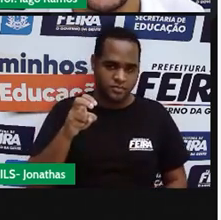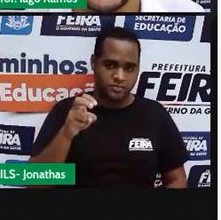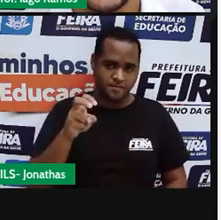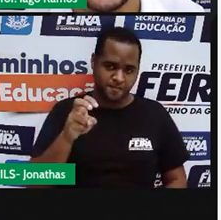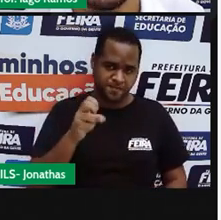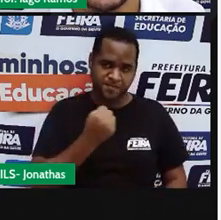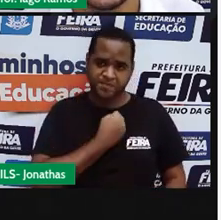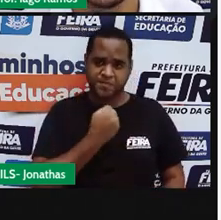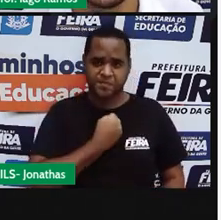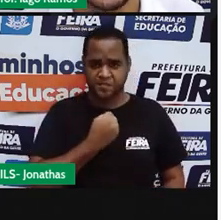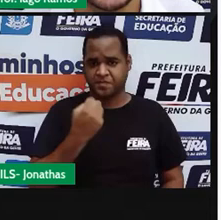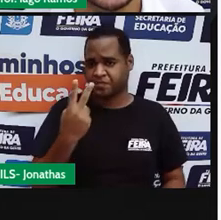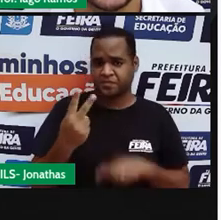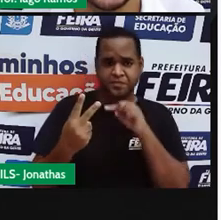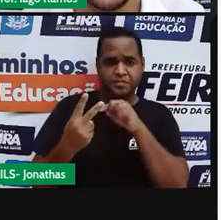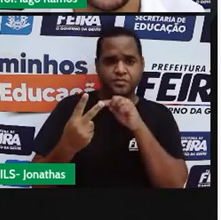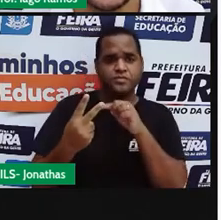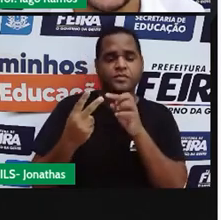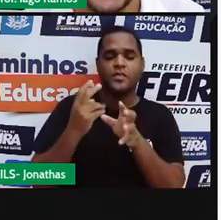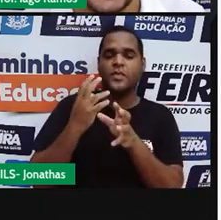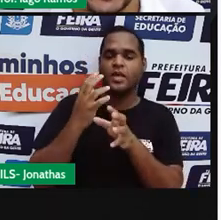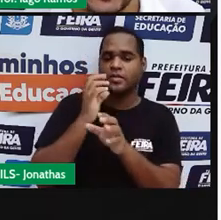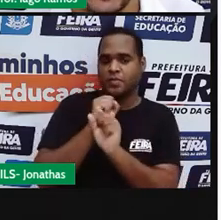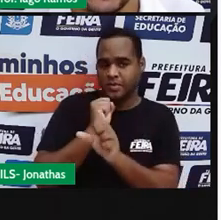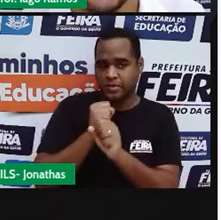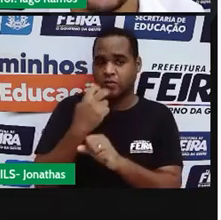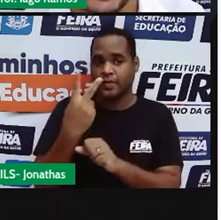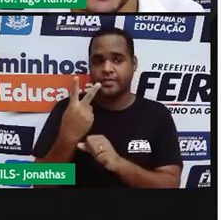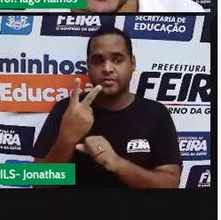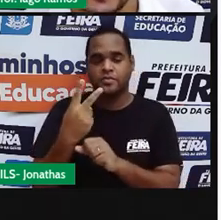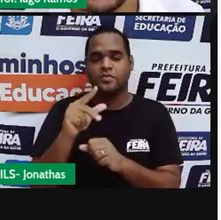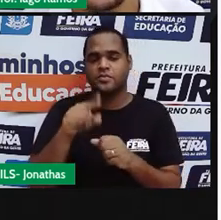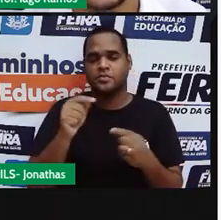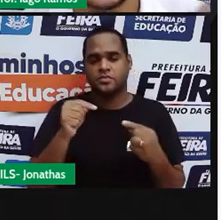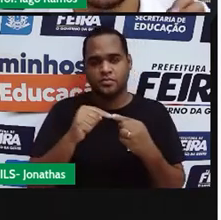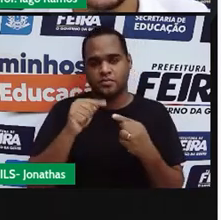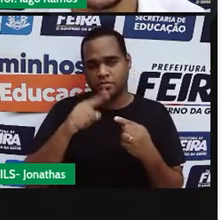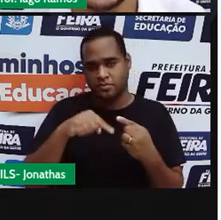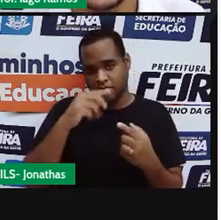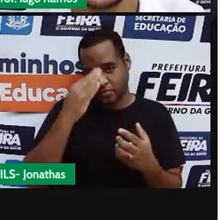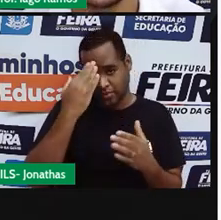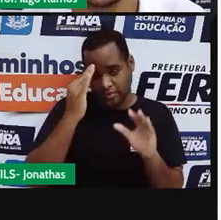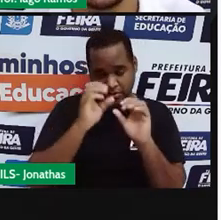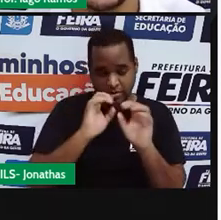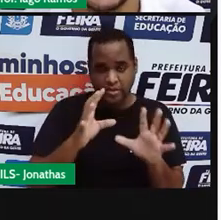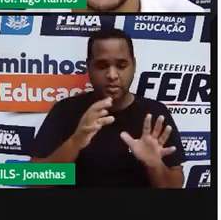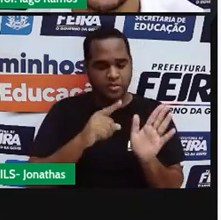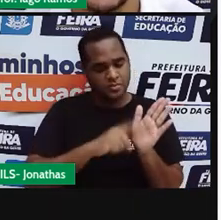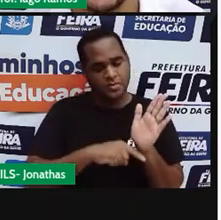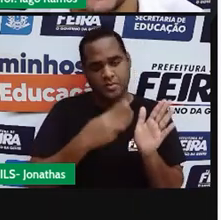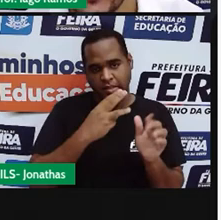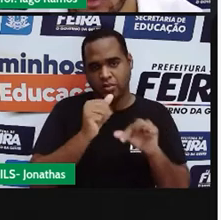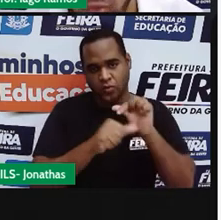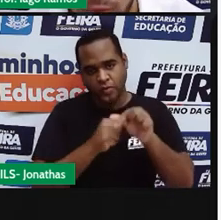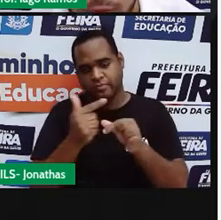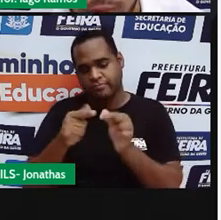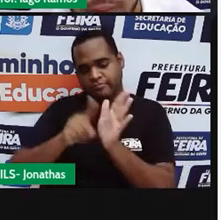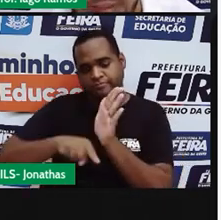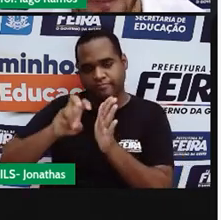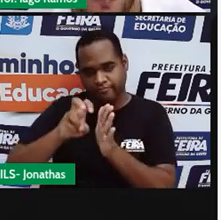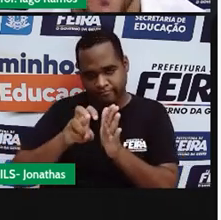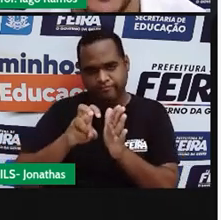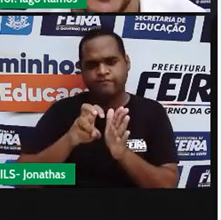cinco. E aí ele para no 2. Ou seja, fazer essa conta de menos 3 subtrair do menos 5